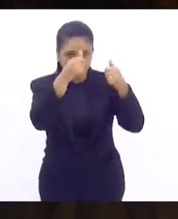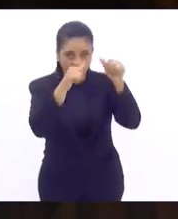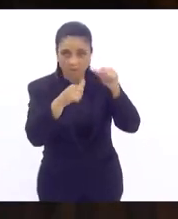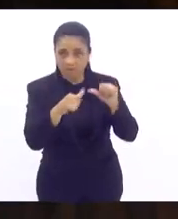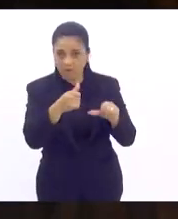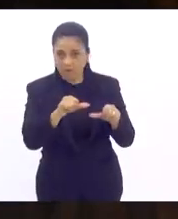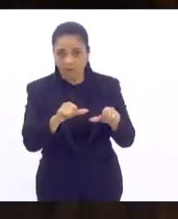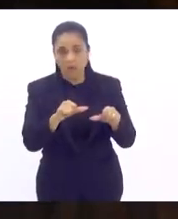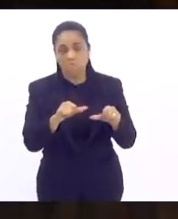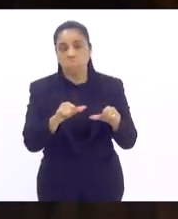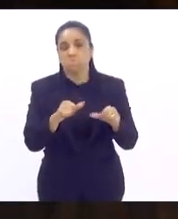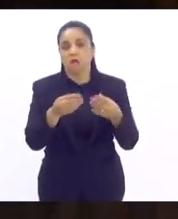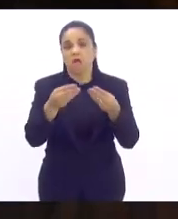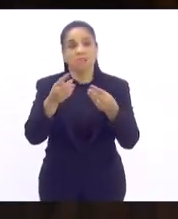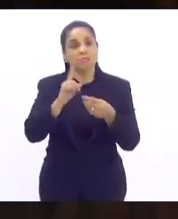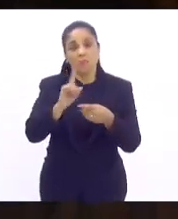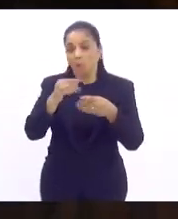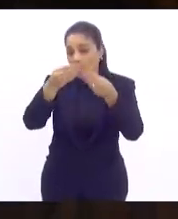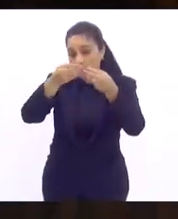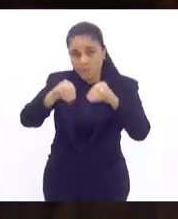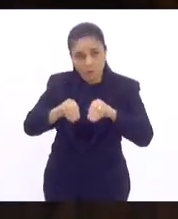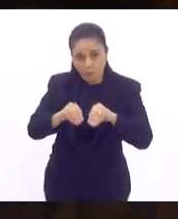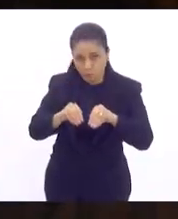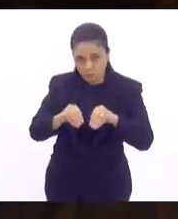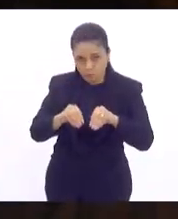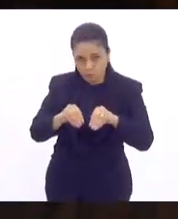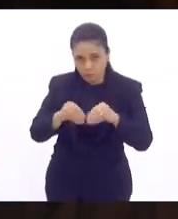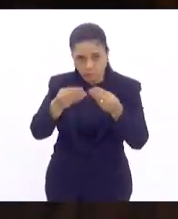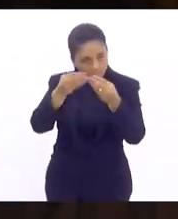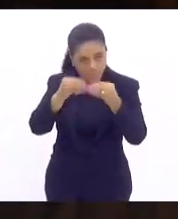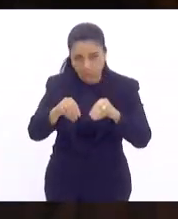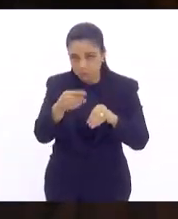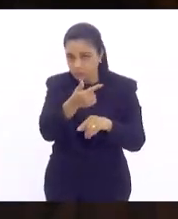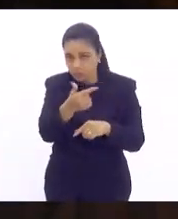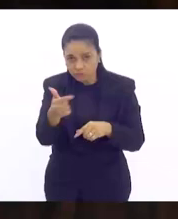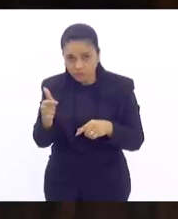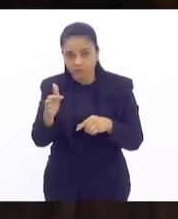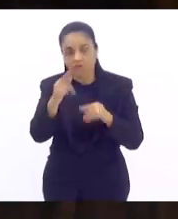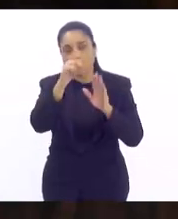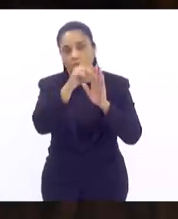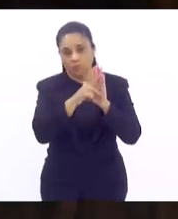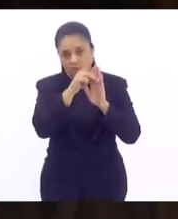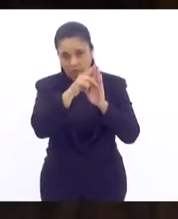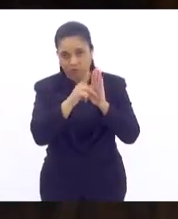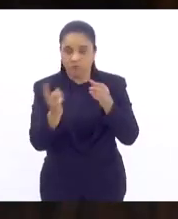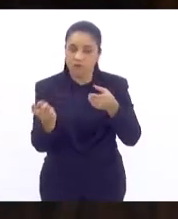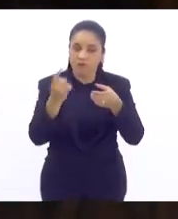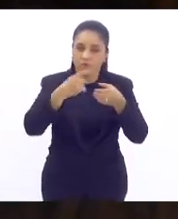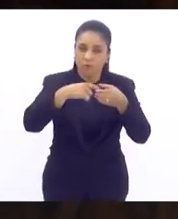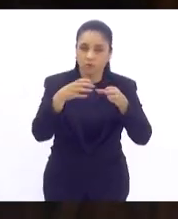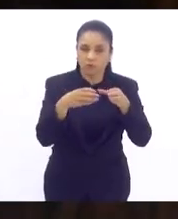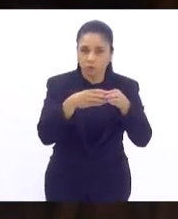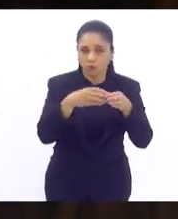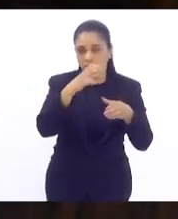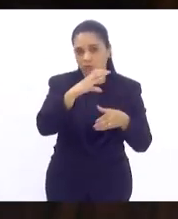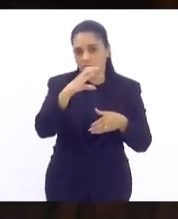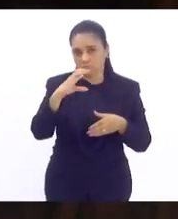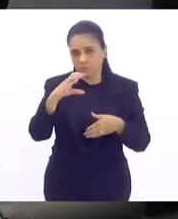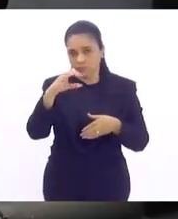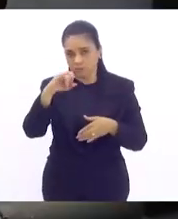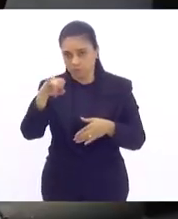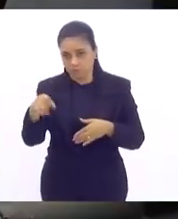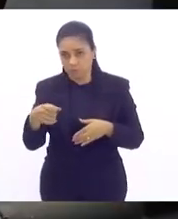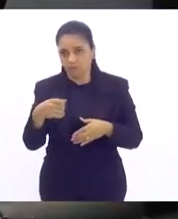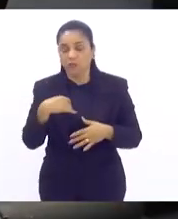para não prejudicar, para que não haja prejuízo ao projeto, que ele seja remetido à CCJ. Presidente, como esse,